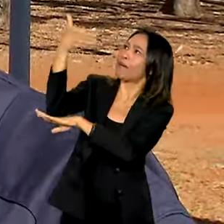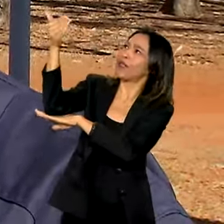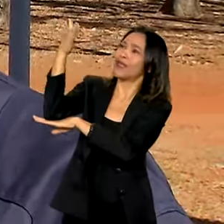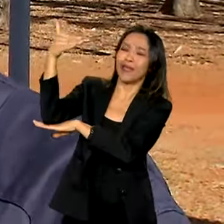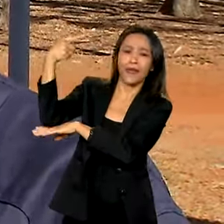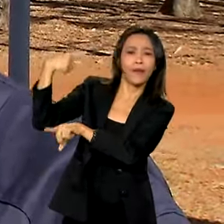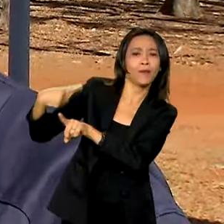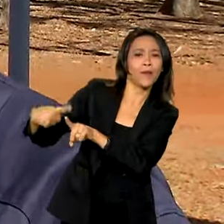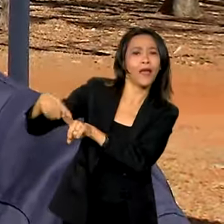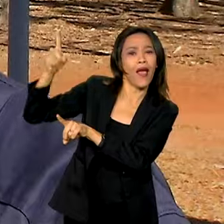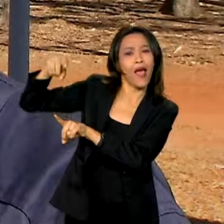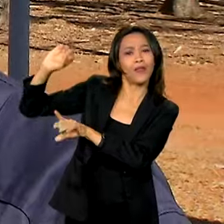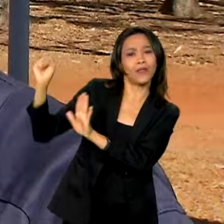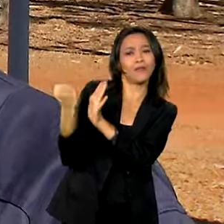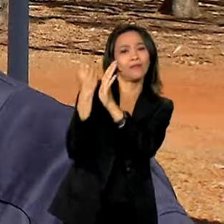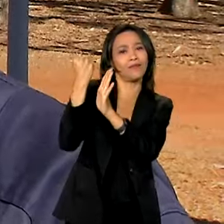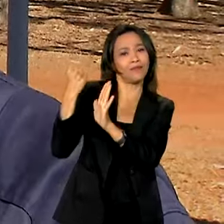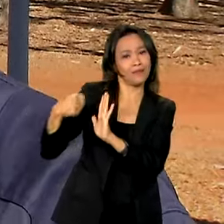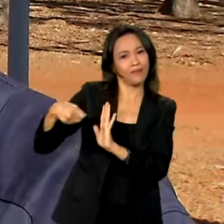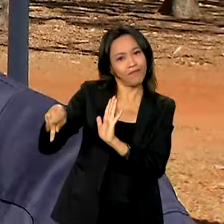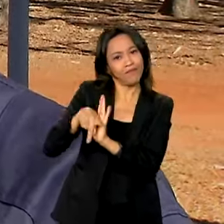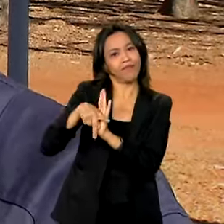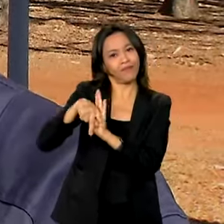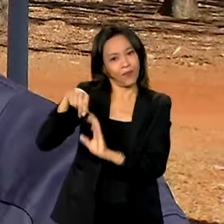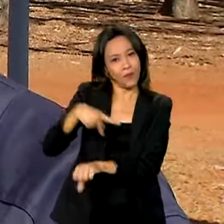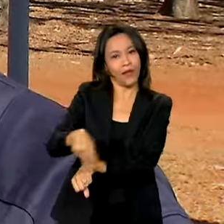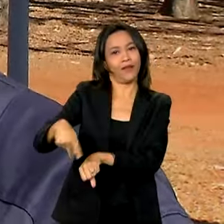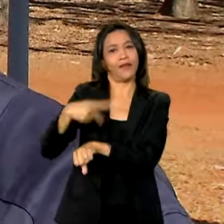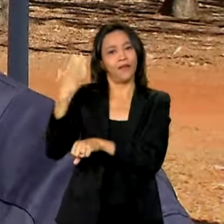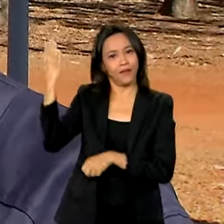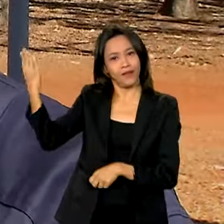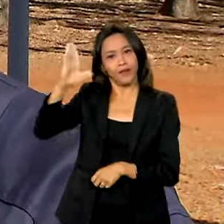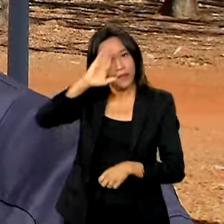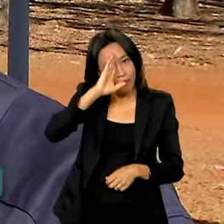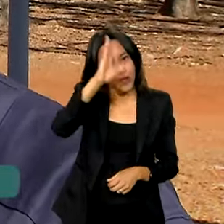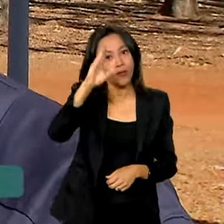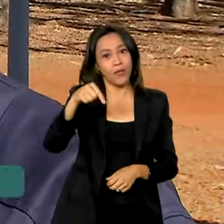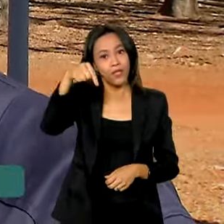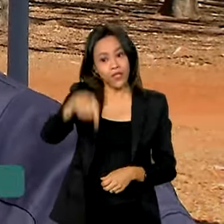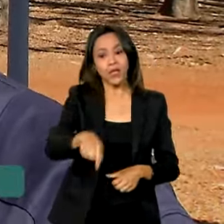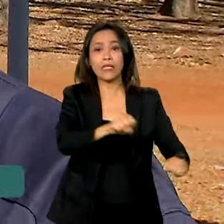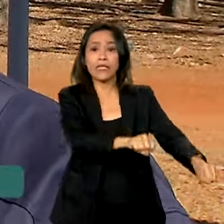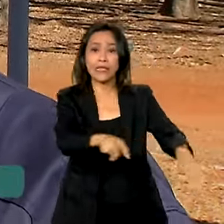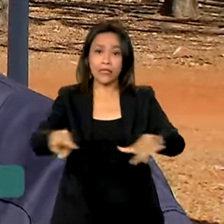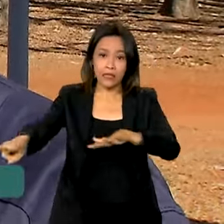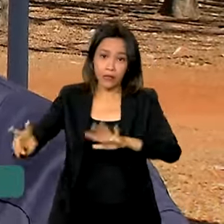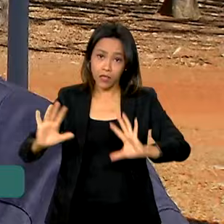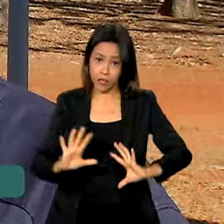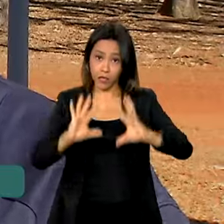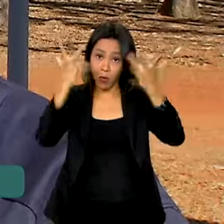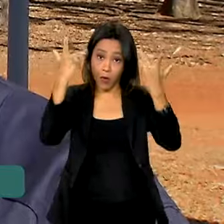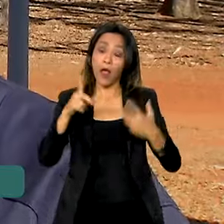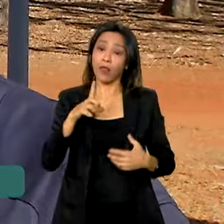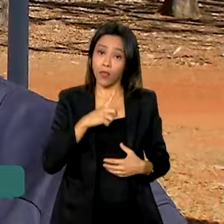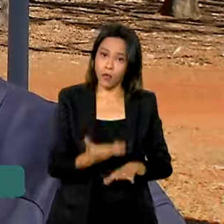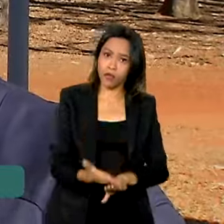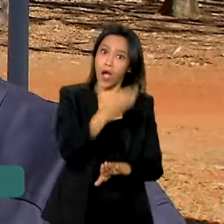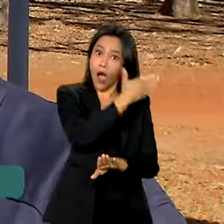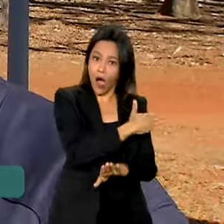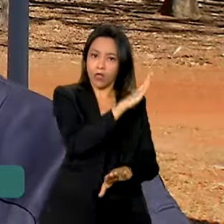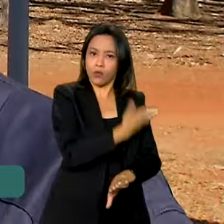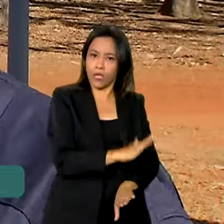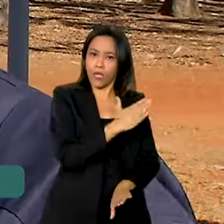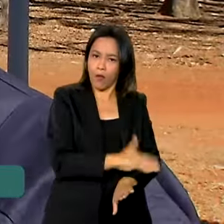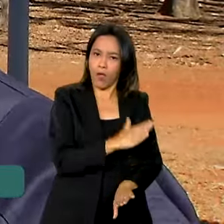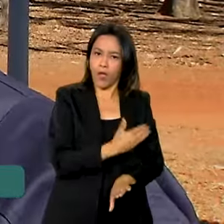é o nosso símbolo nacional e principalmente na Semana da Pátria. Então, além do treinamento, que a gente passa uma